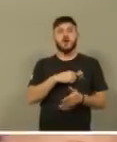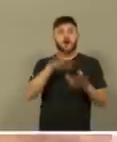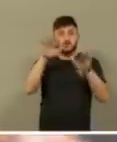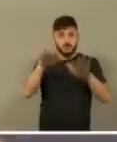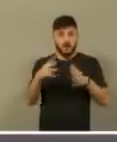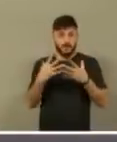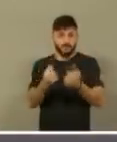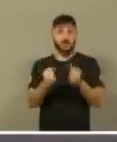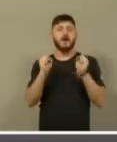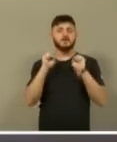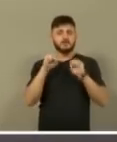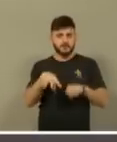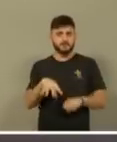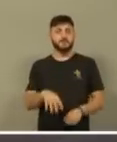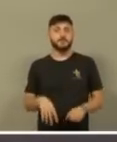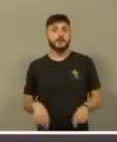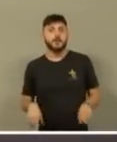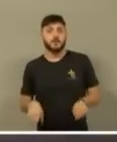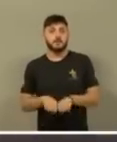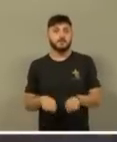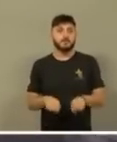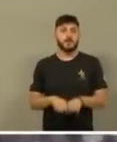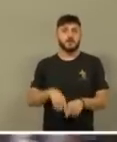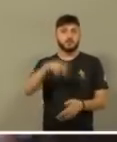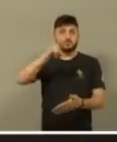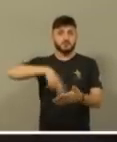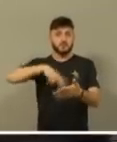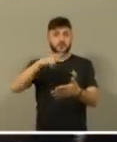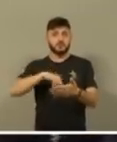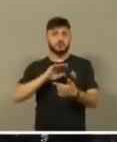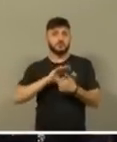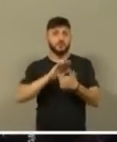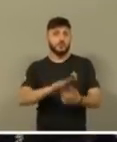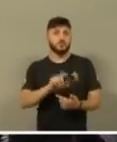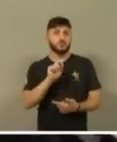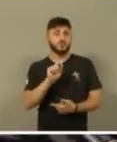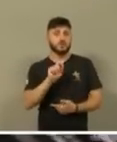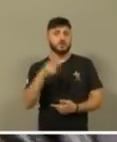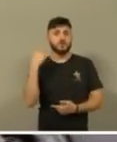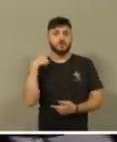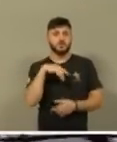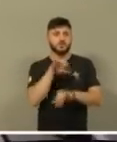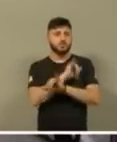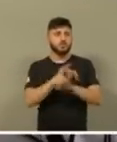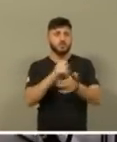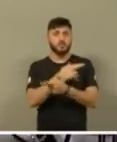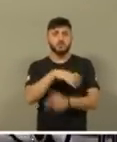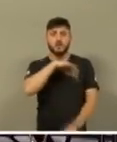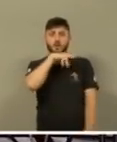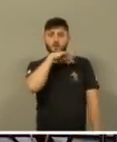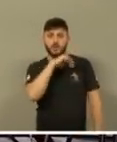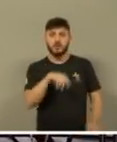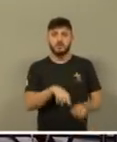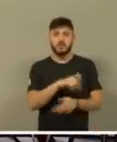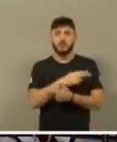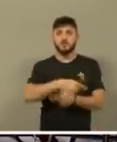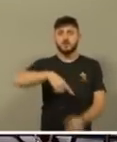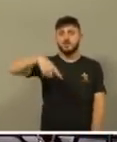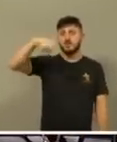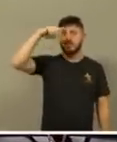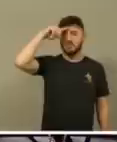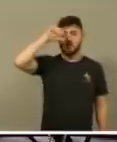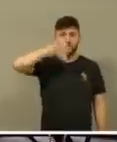estamos aqui falando, é o texto que diz assim, nós proferimos muita coisa ruim, muitas coisas negativas,